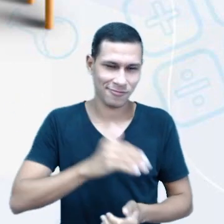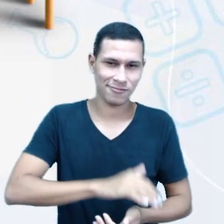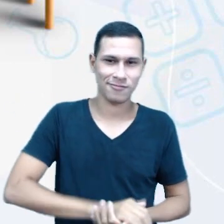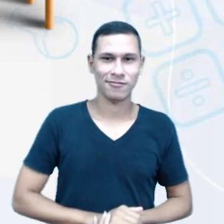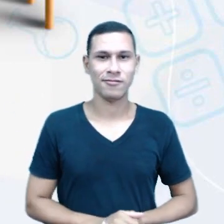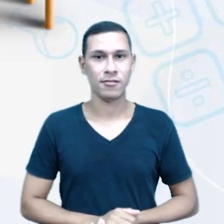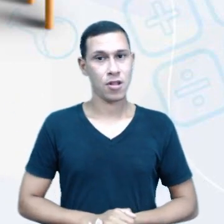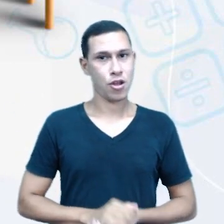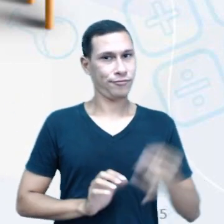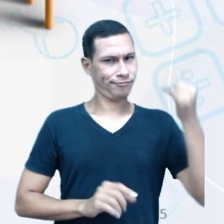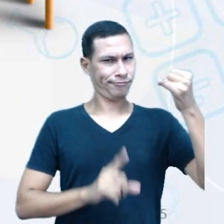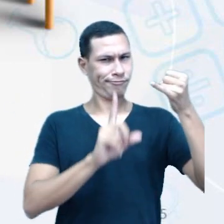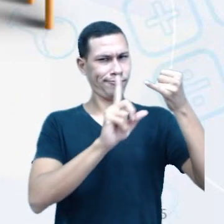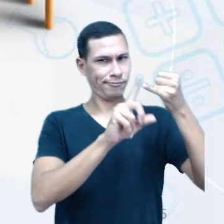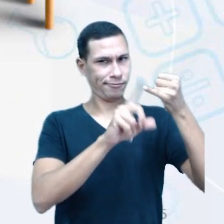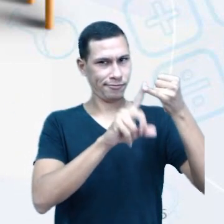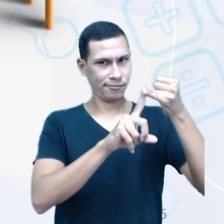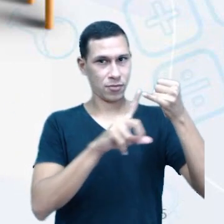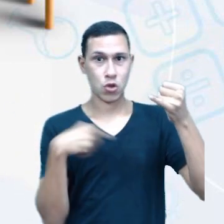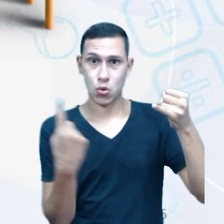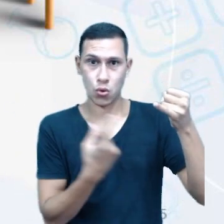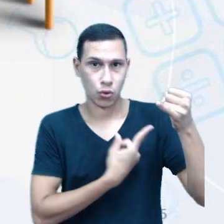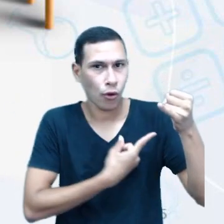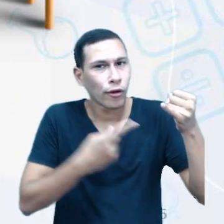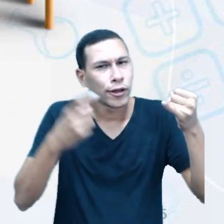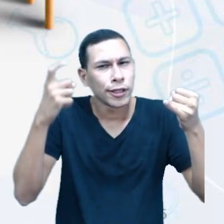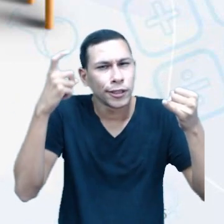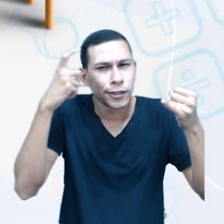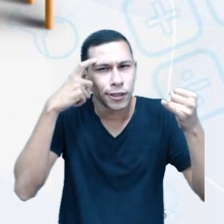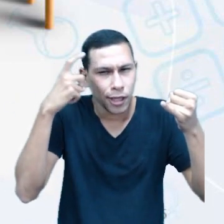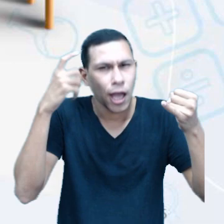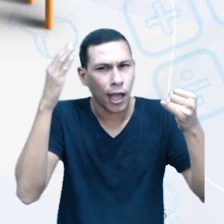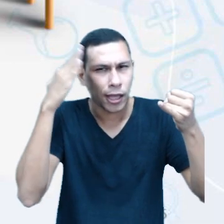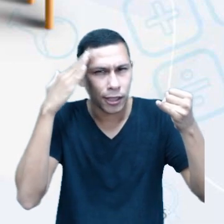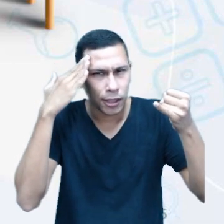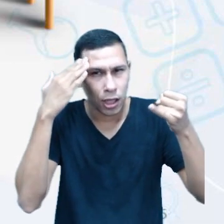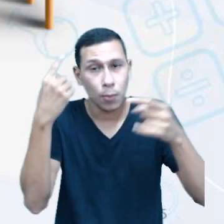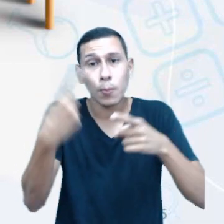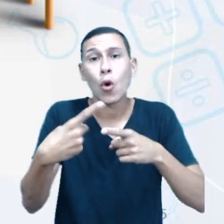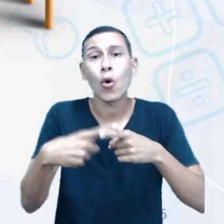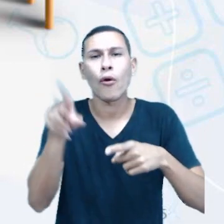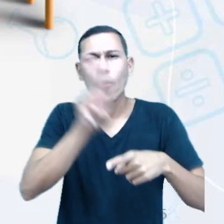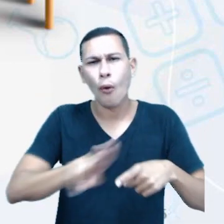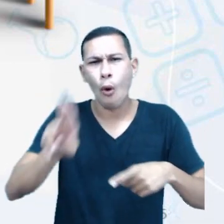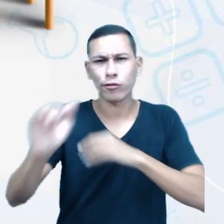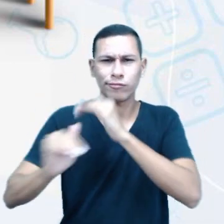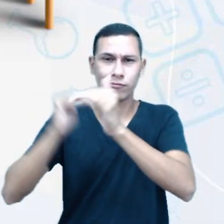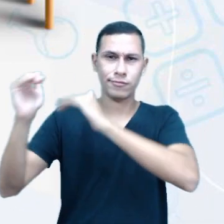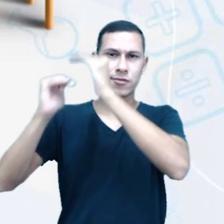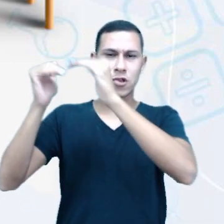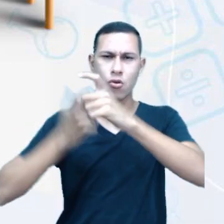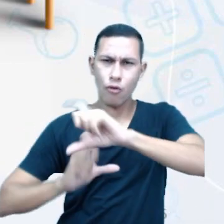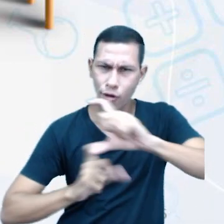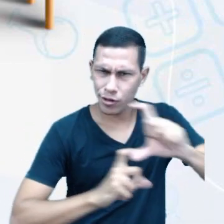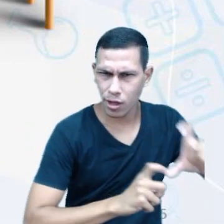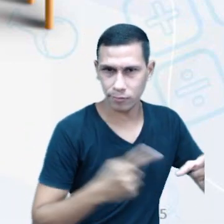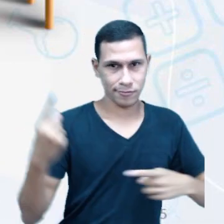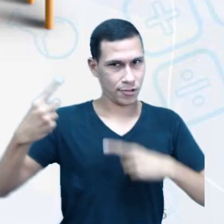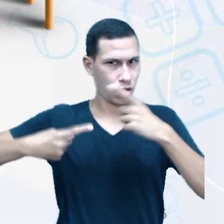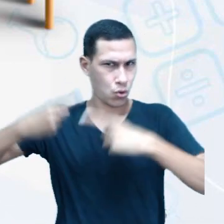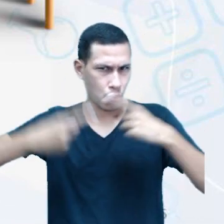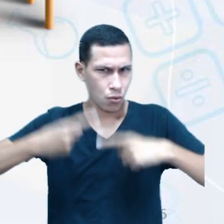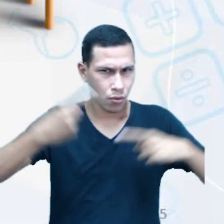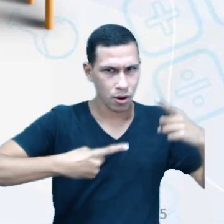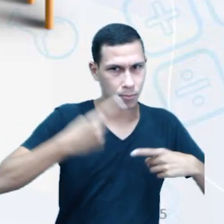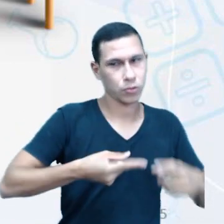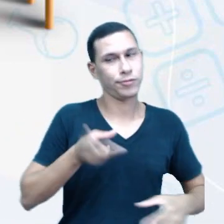Primeiro de tudo, a gente entendeu por que a gente produz uma charge. Nós discutimos que toda